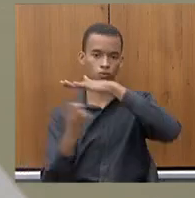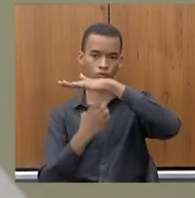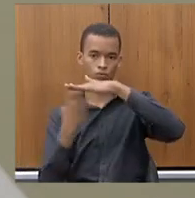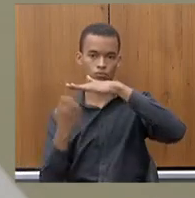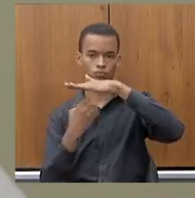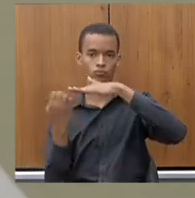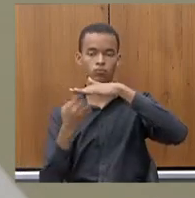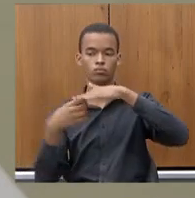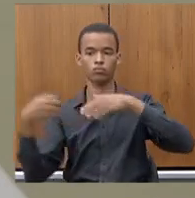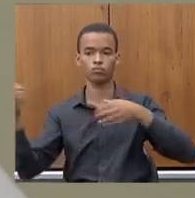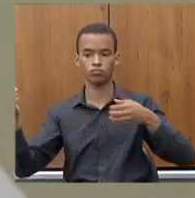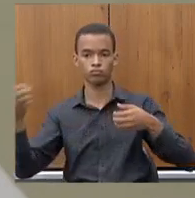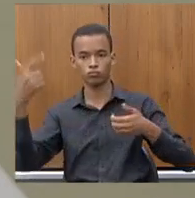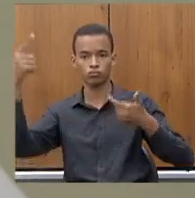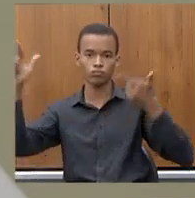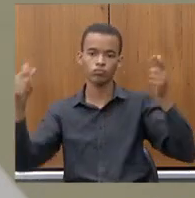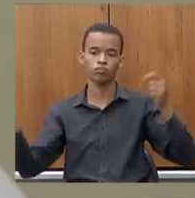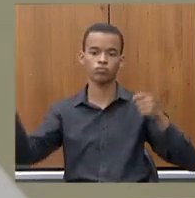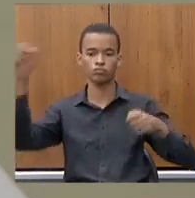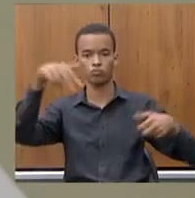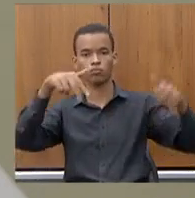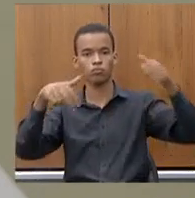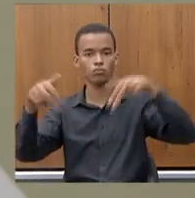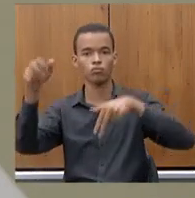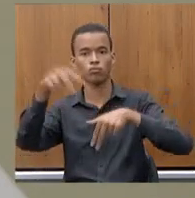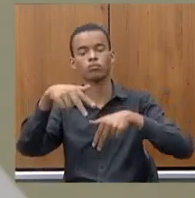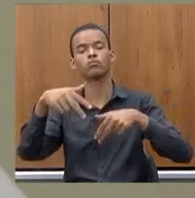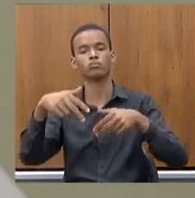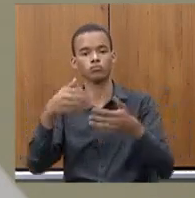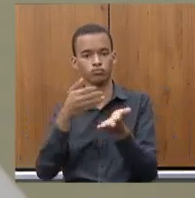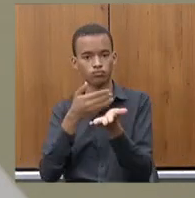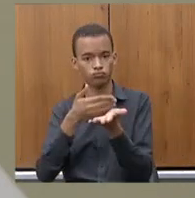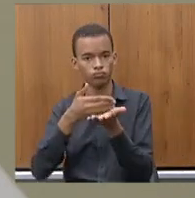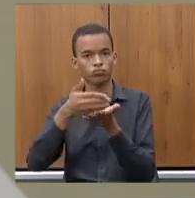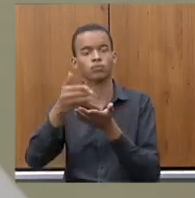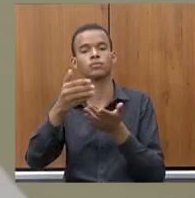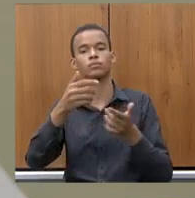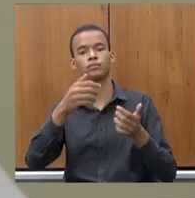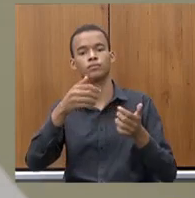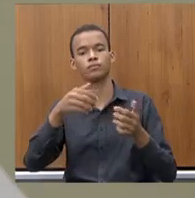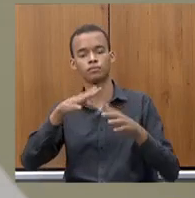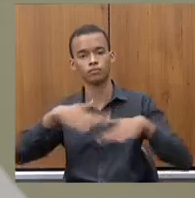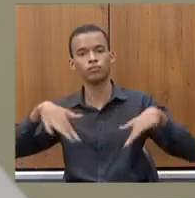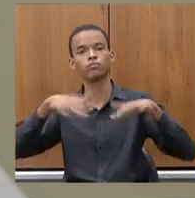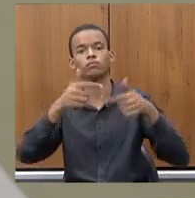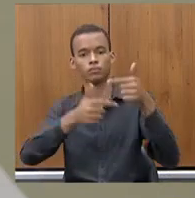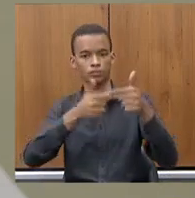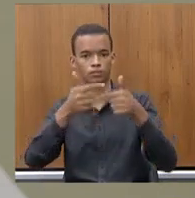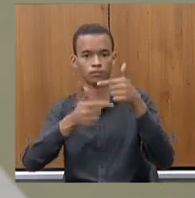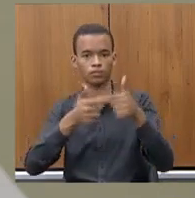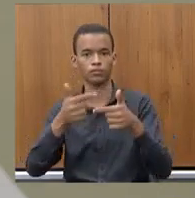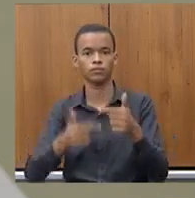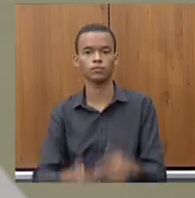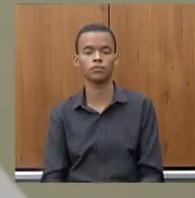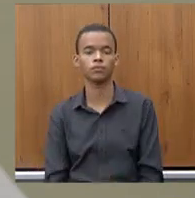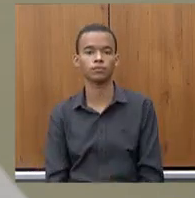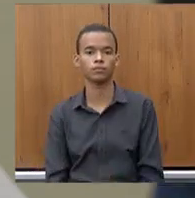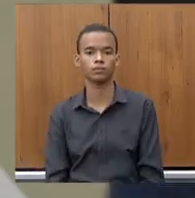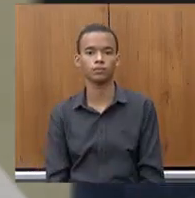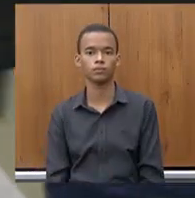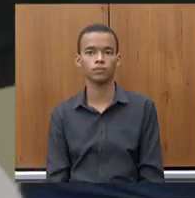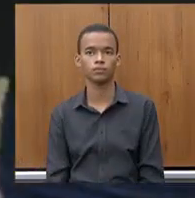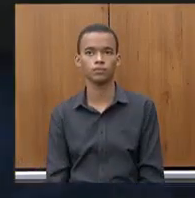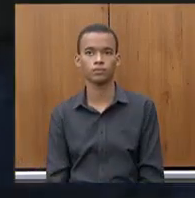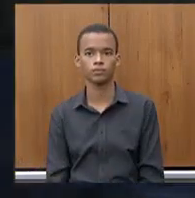e gente com isso no final do dia o que nós queremos e o nós vamos ter